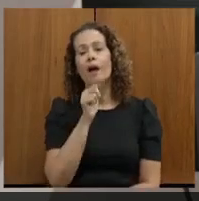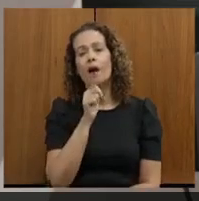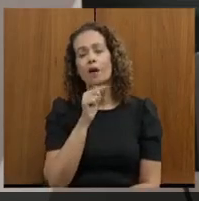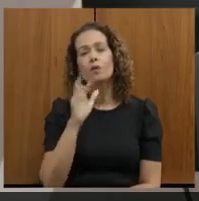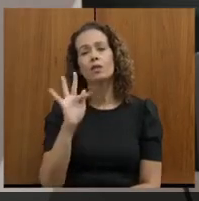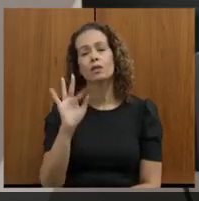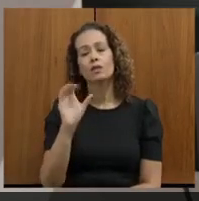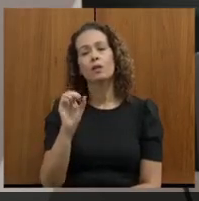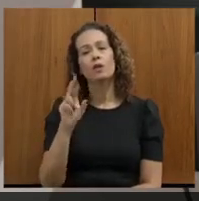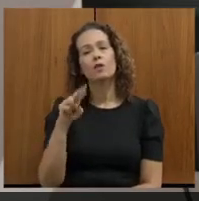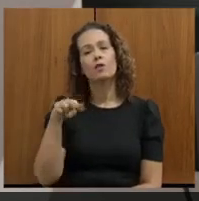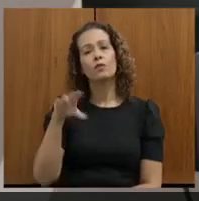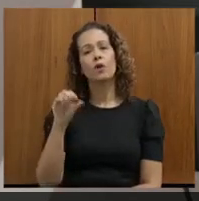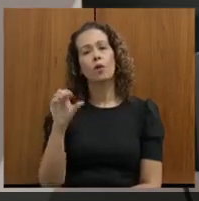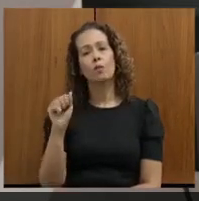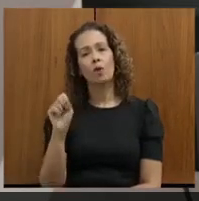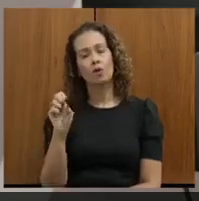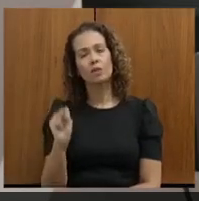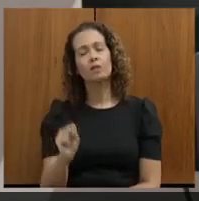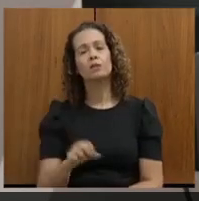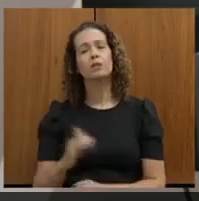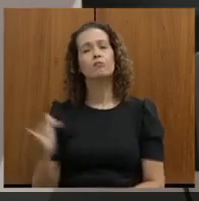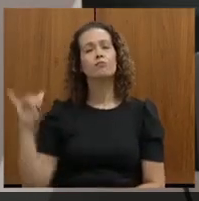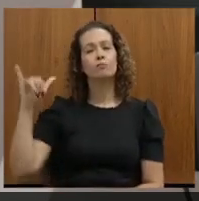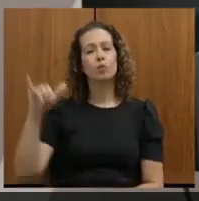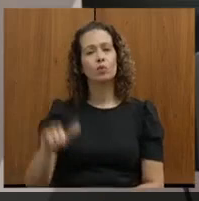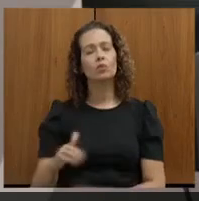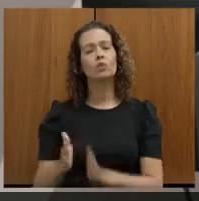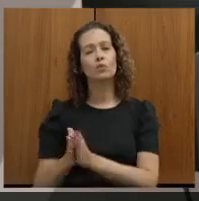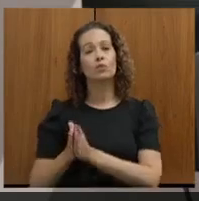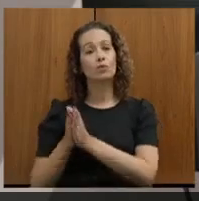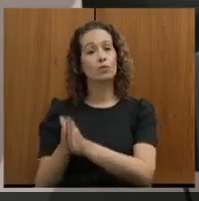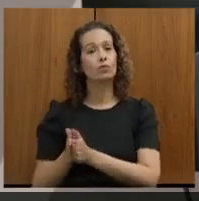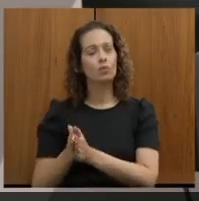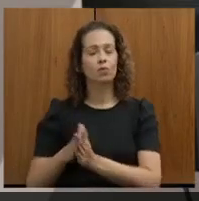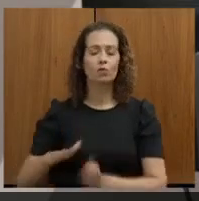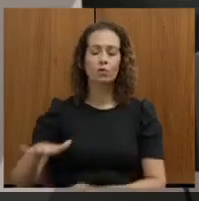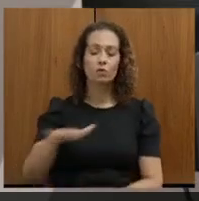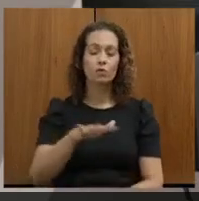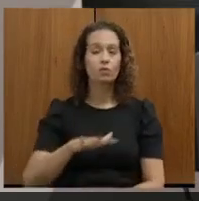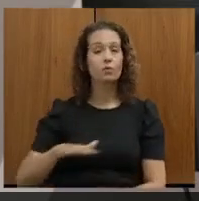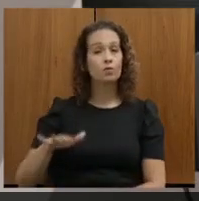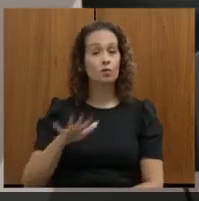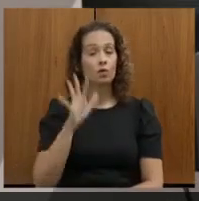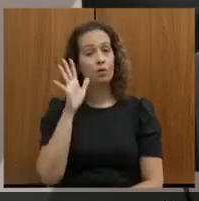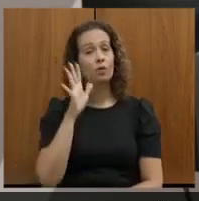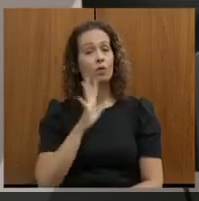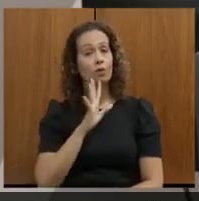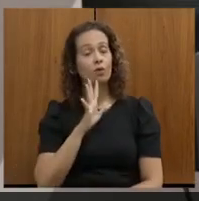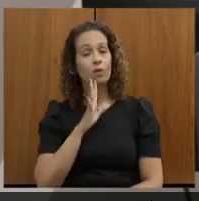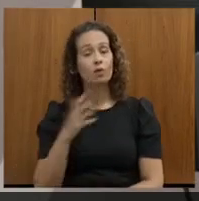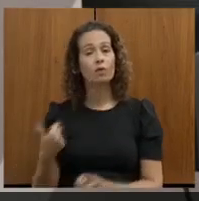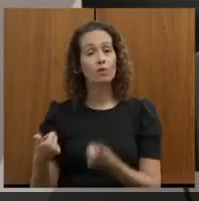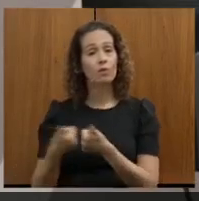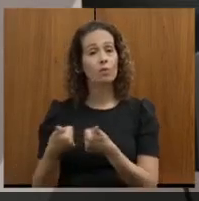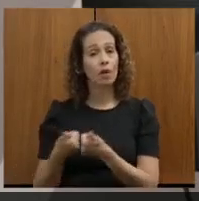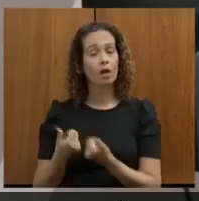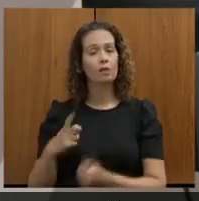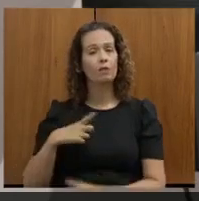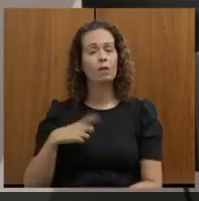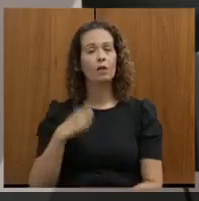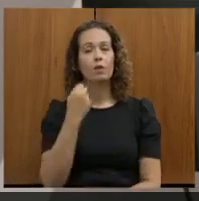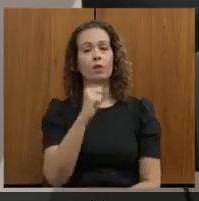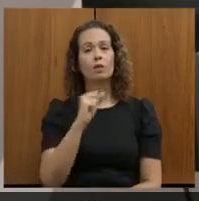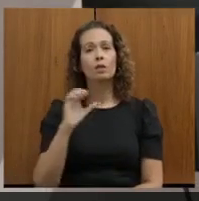Machacaliz, pousou até em Jequitonha, onde é uma região que eu conheço de perto, a região que eu tenho 80% da